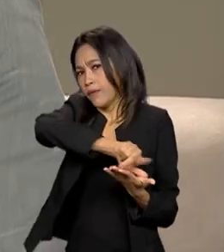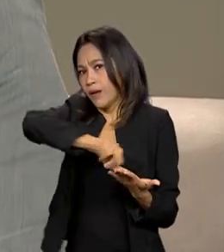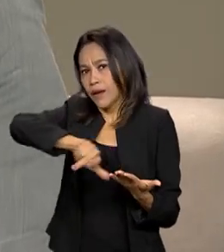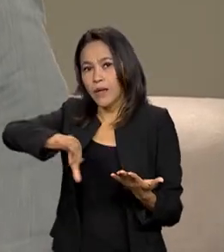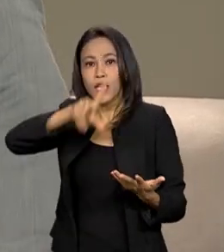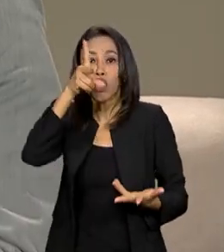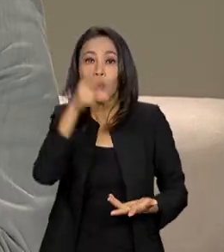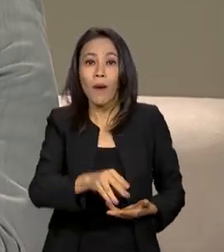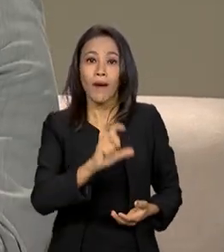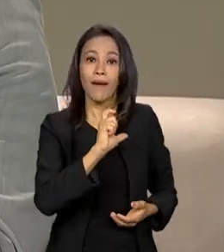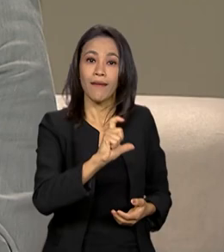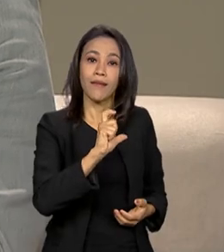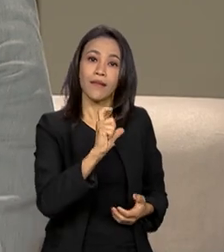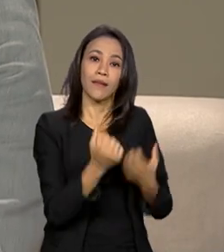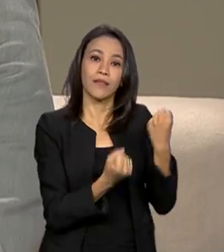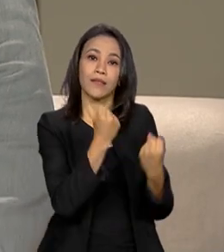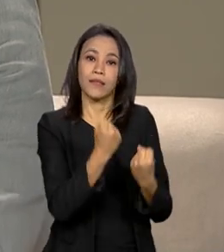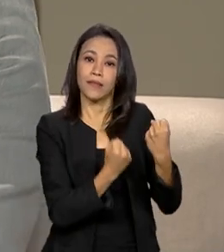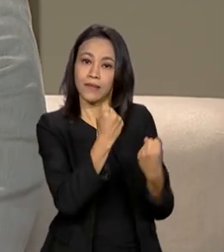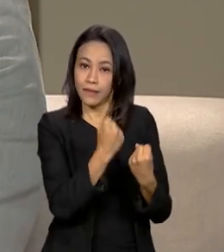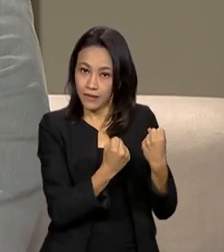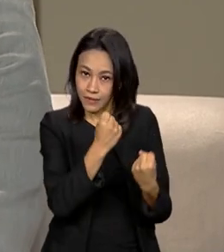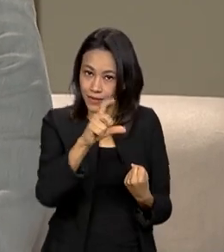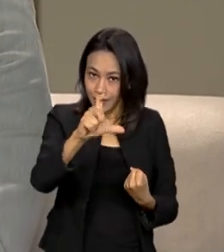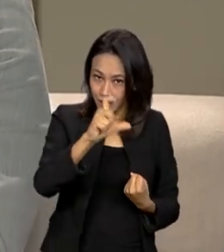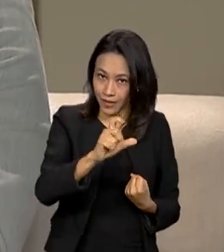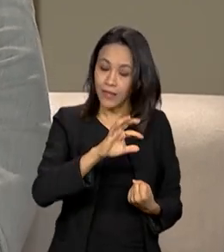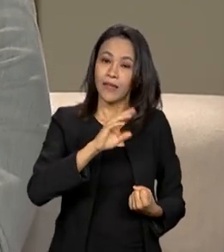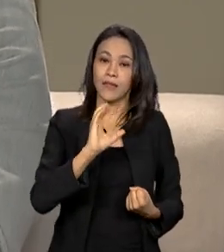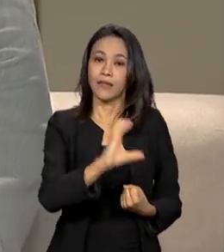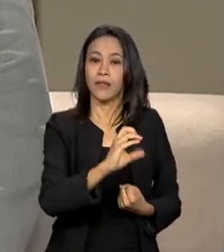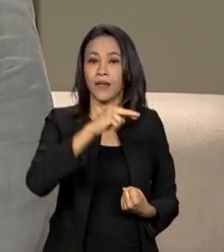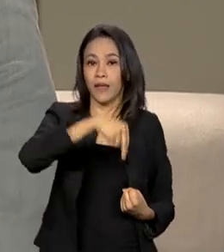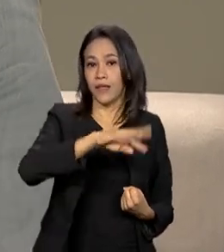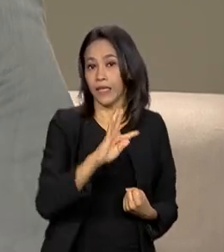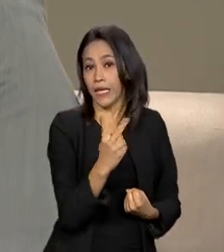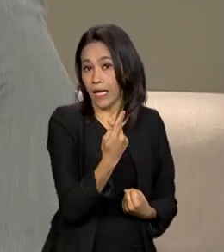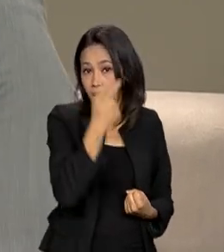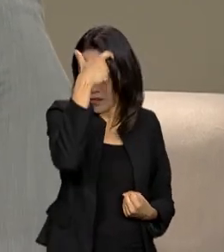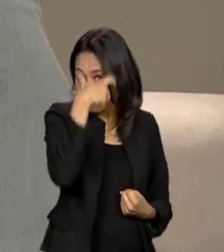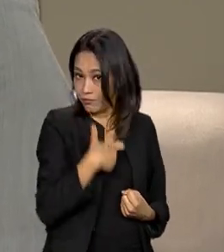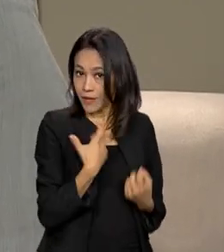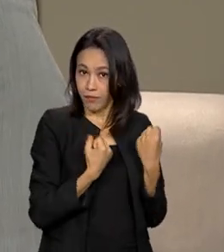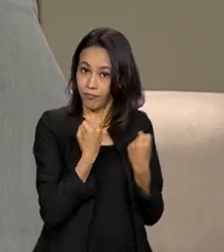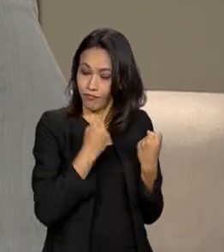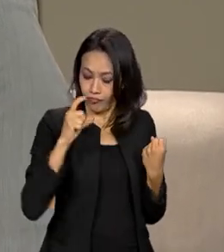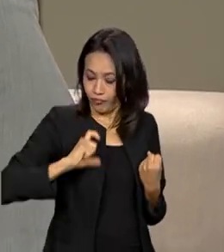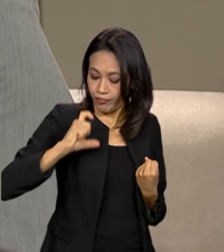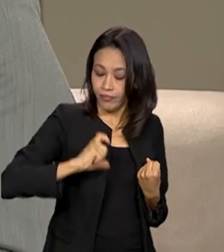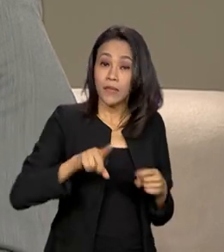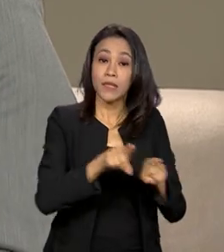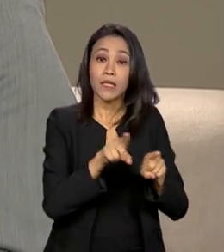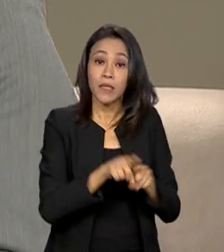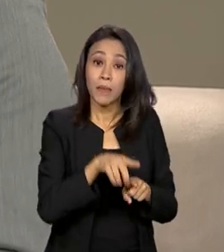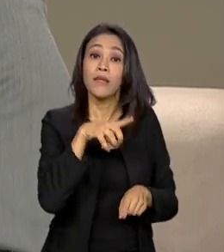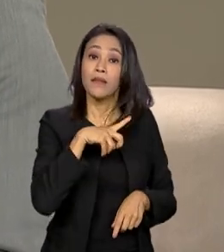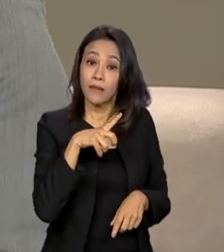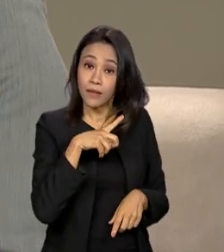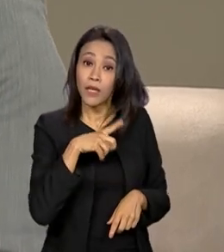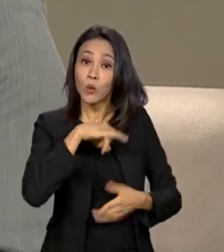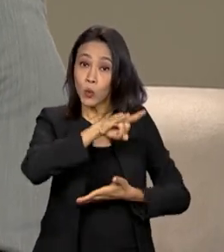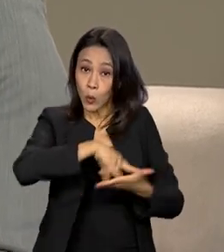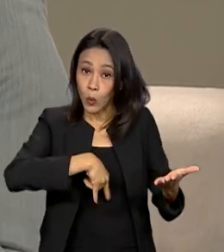trânsito, que além de você ter o documento digital, tanto do condutor quanto do veículo, né? Hoje,